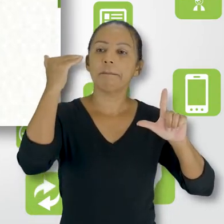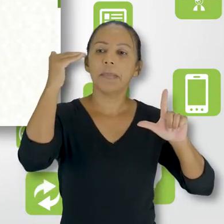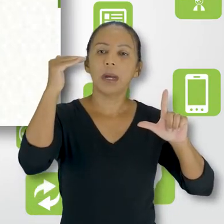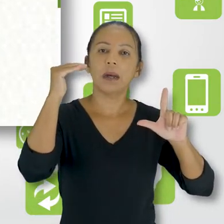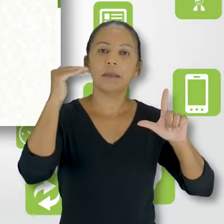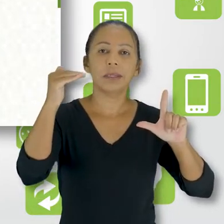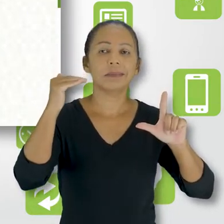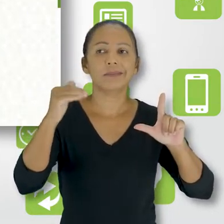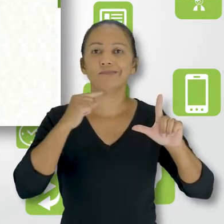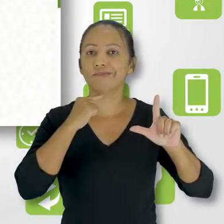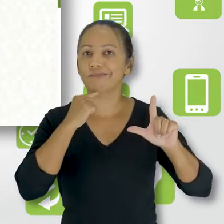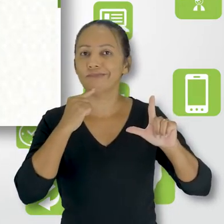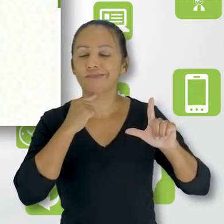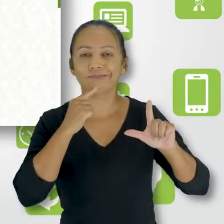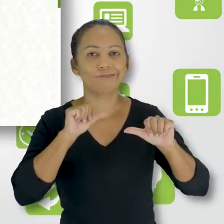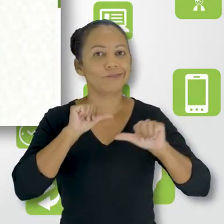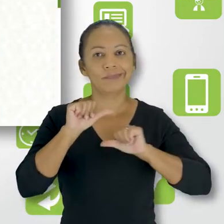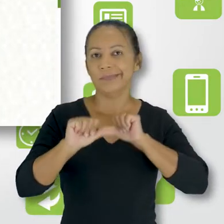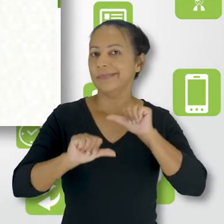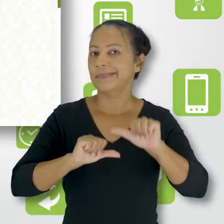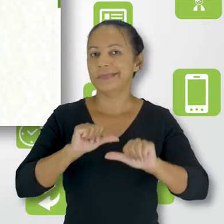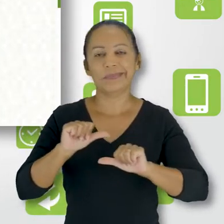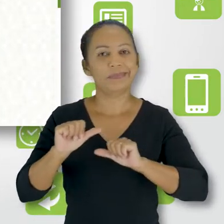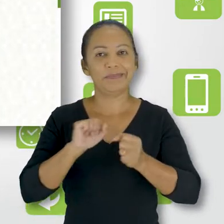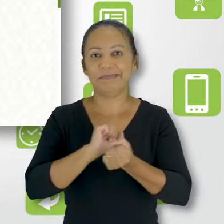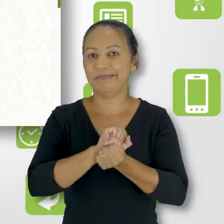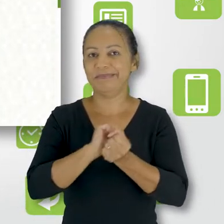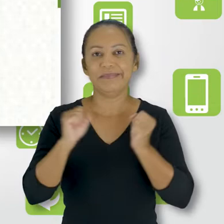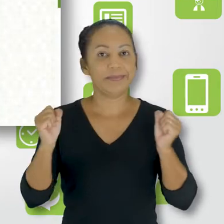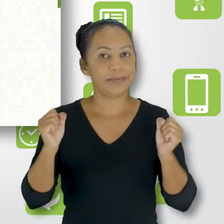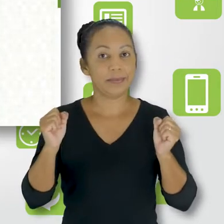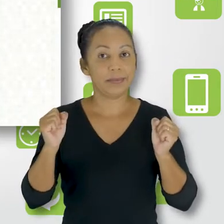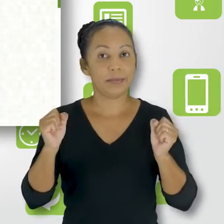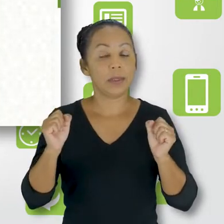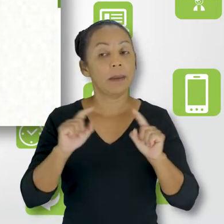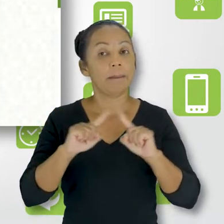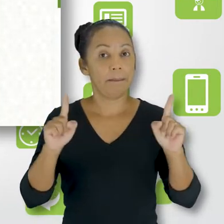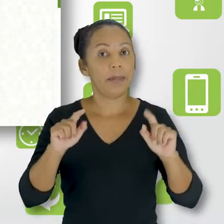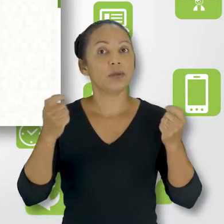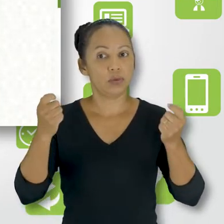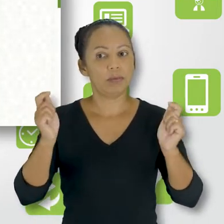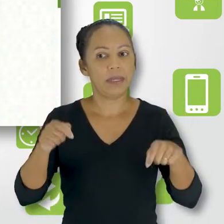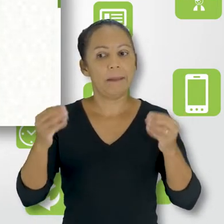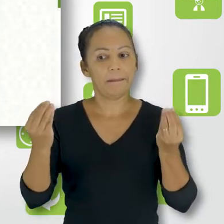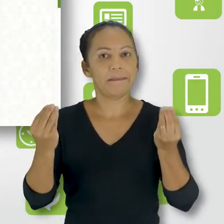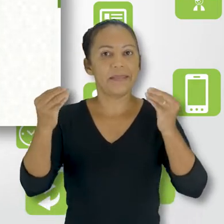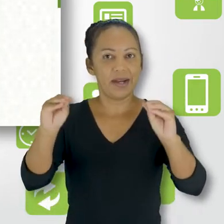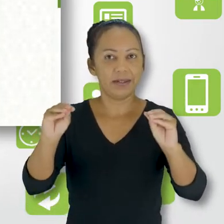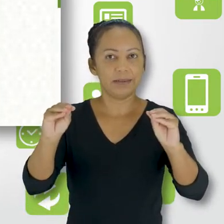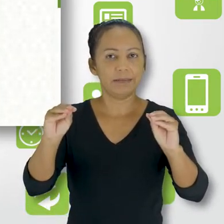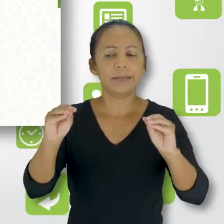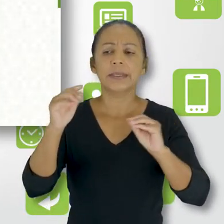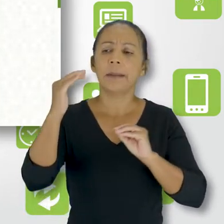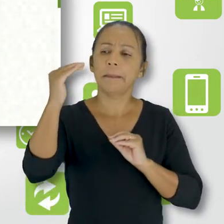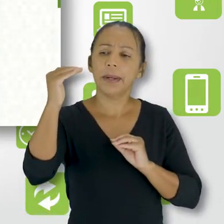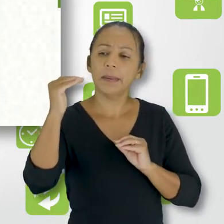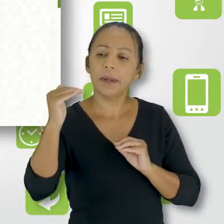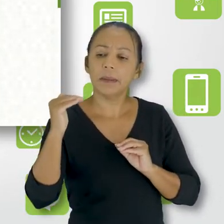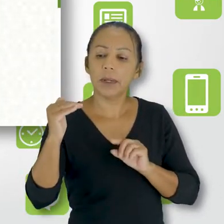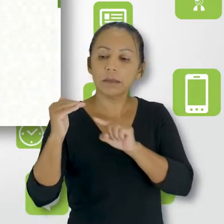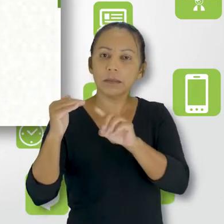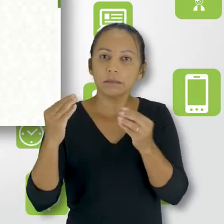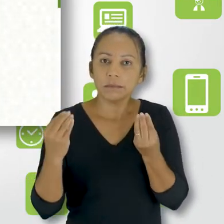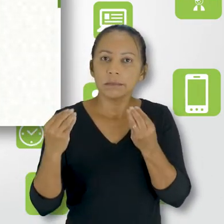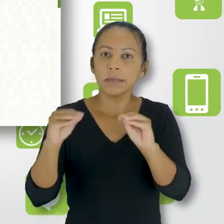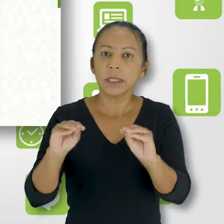campos que não são possíveis de serem modificados, tá bom? E outros que você pode preencher. Um